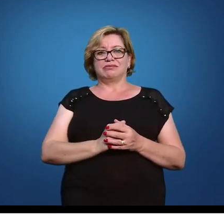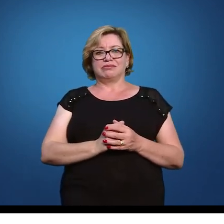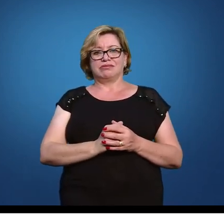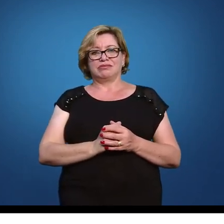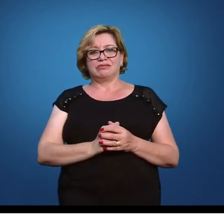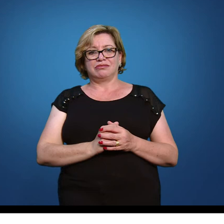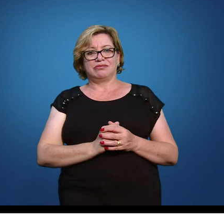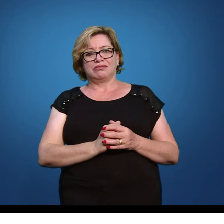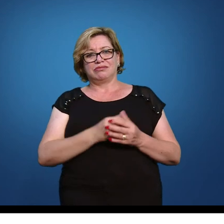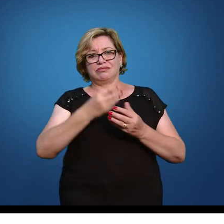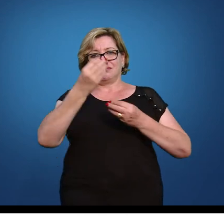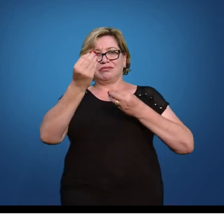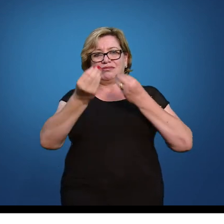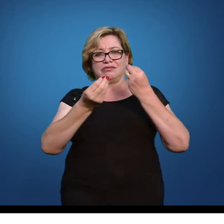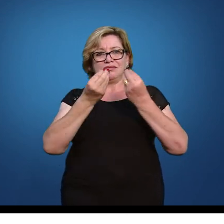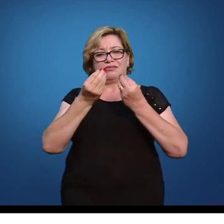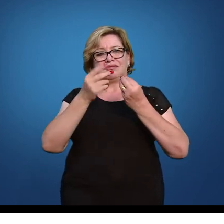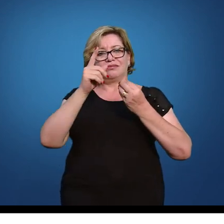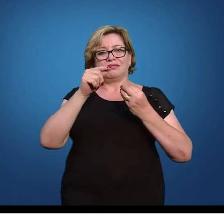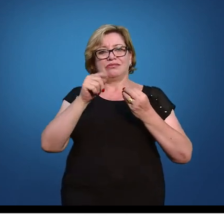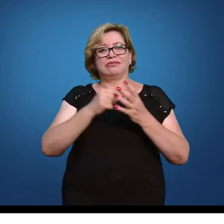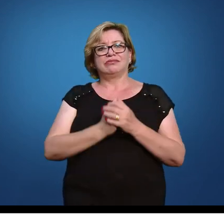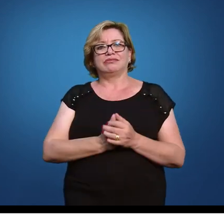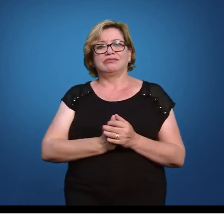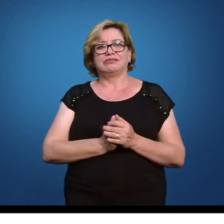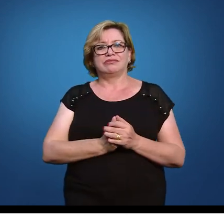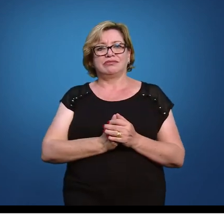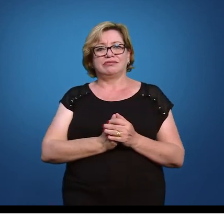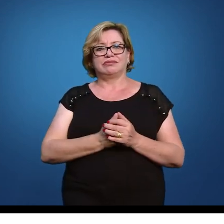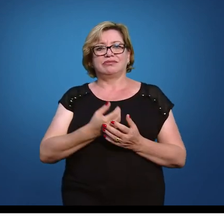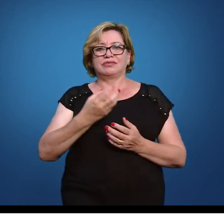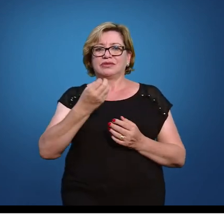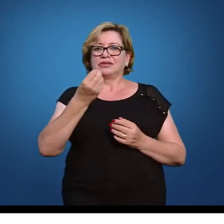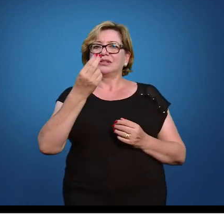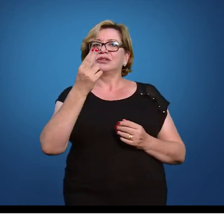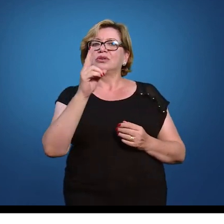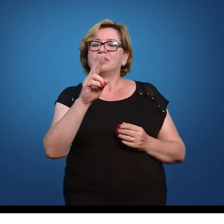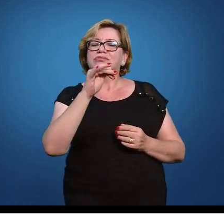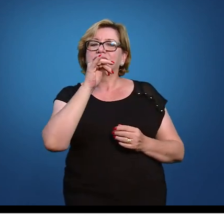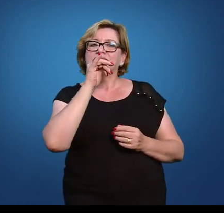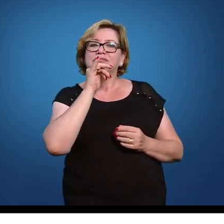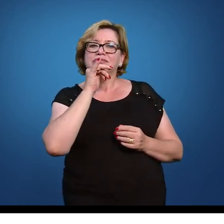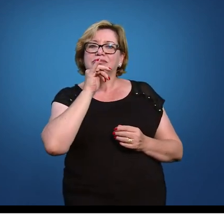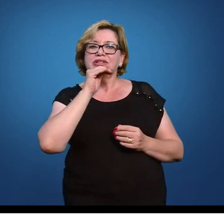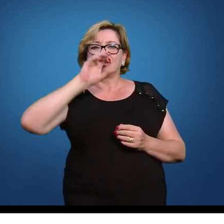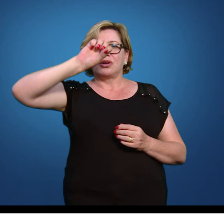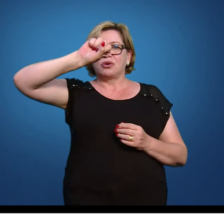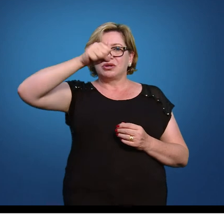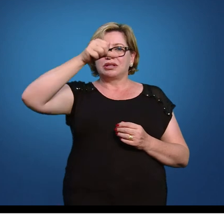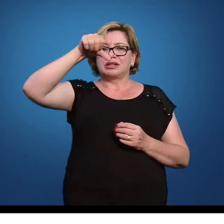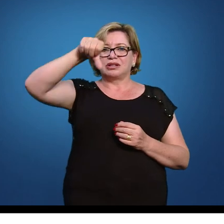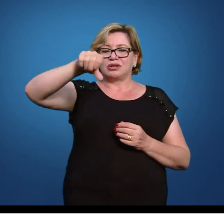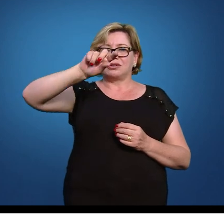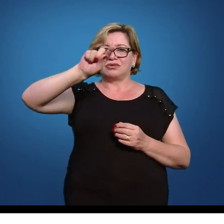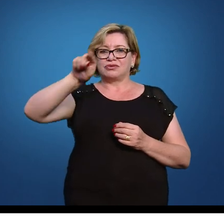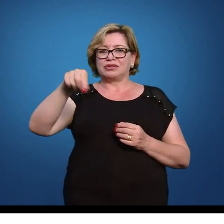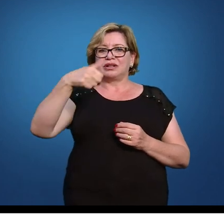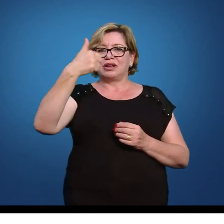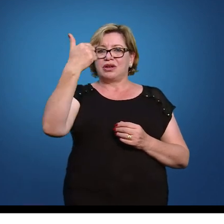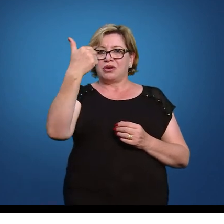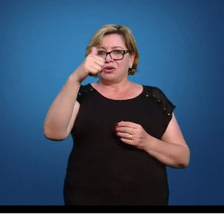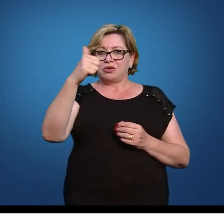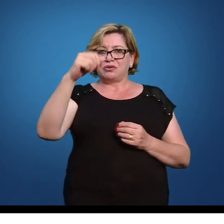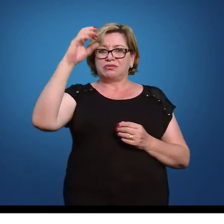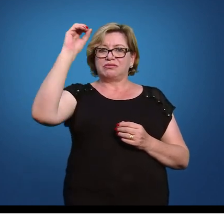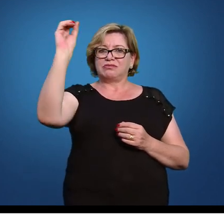0,8911,8911 ou no nosso exemplo ali 89,11